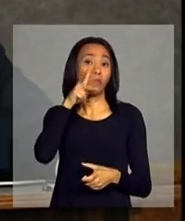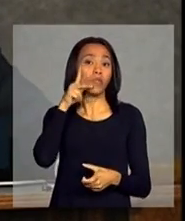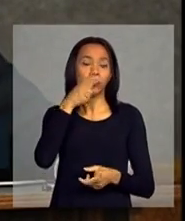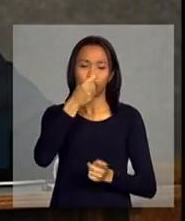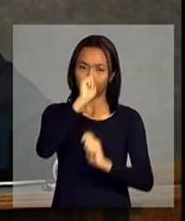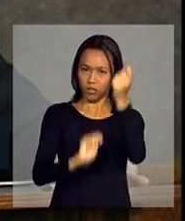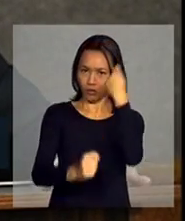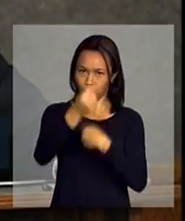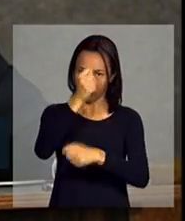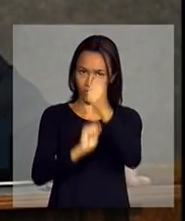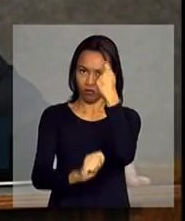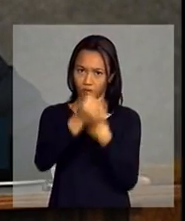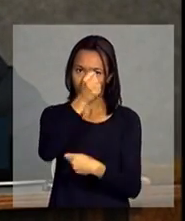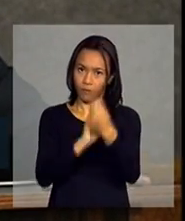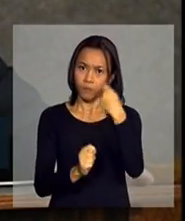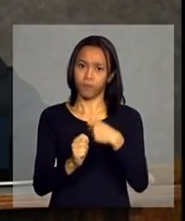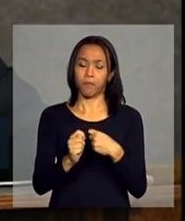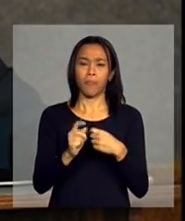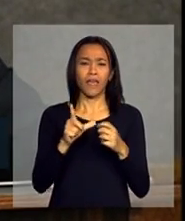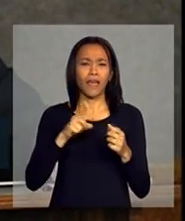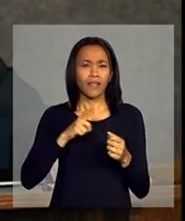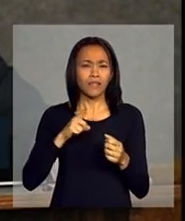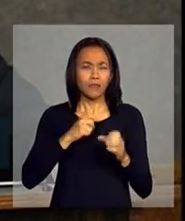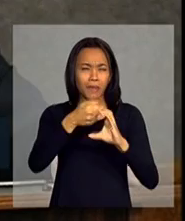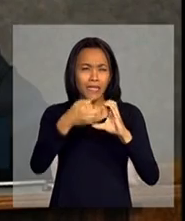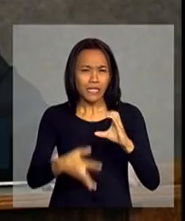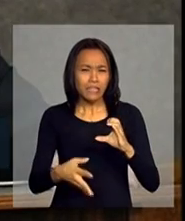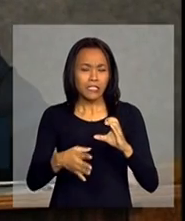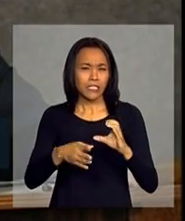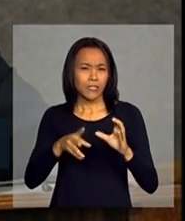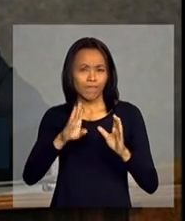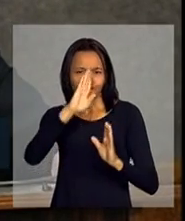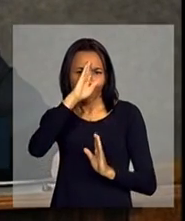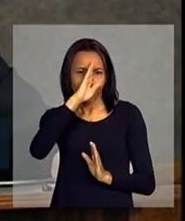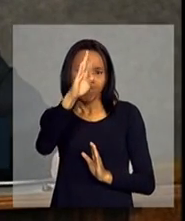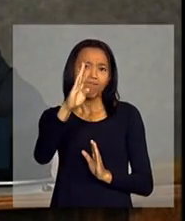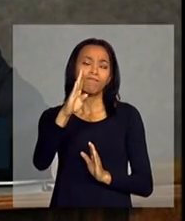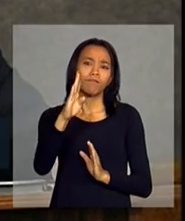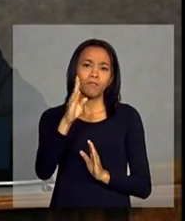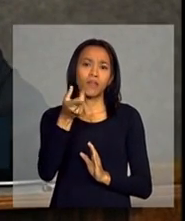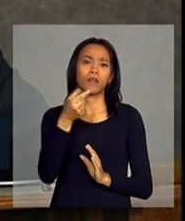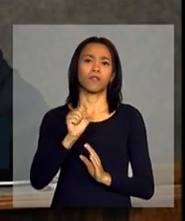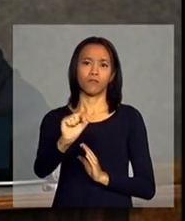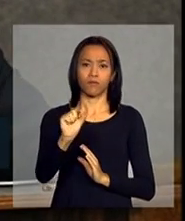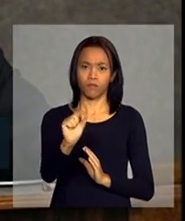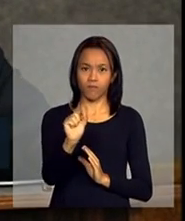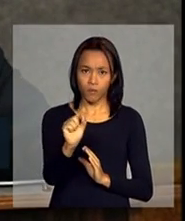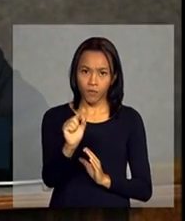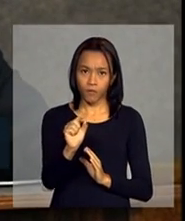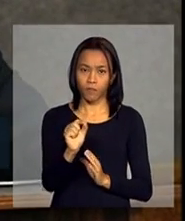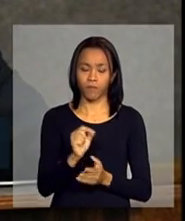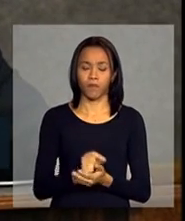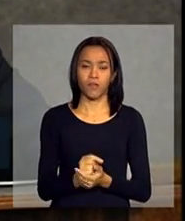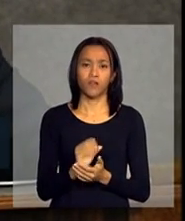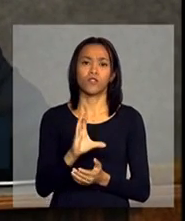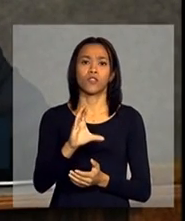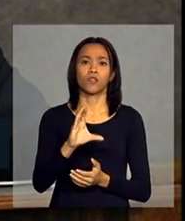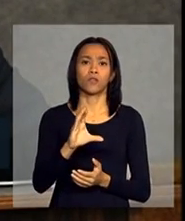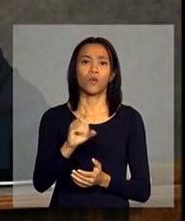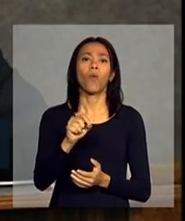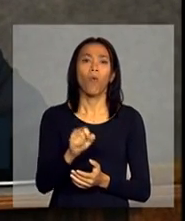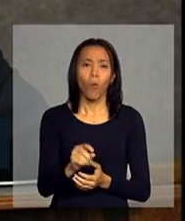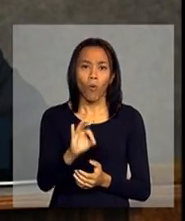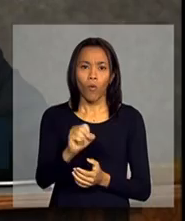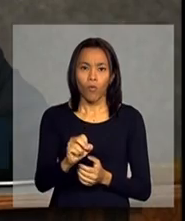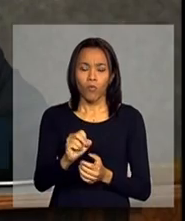fundamental, que é ela operar em